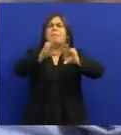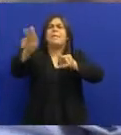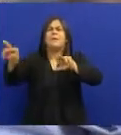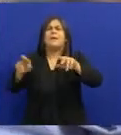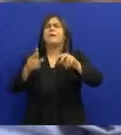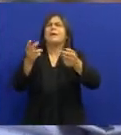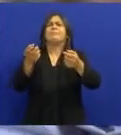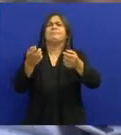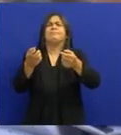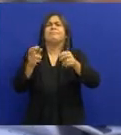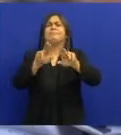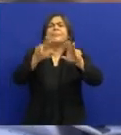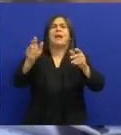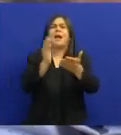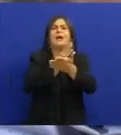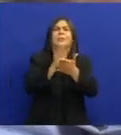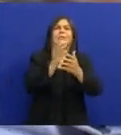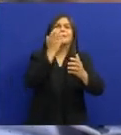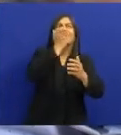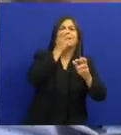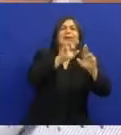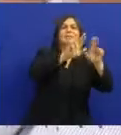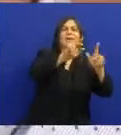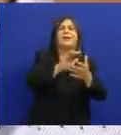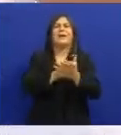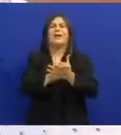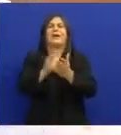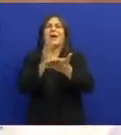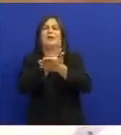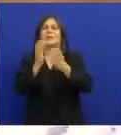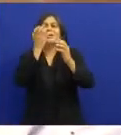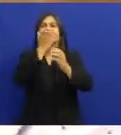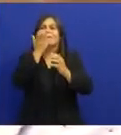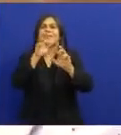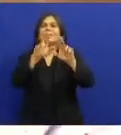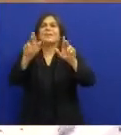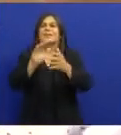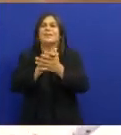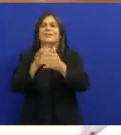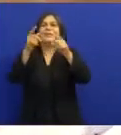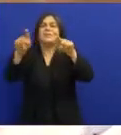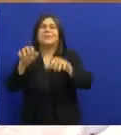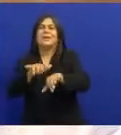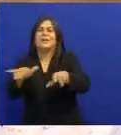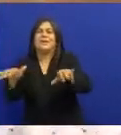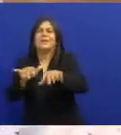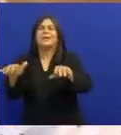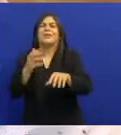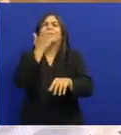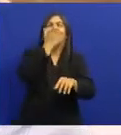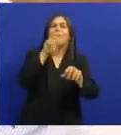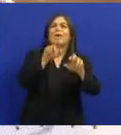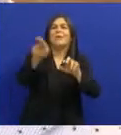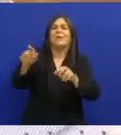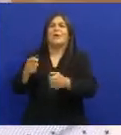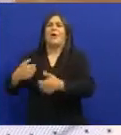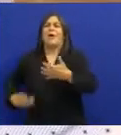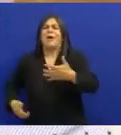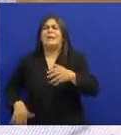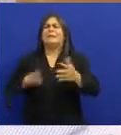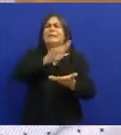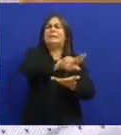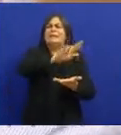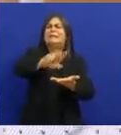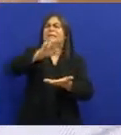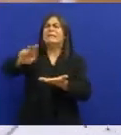Então tinha uma hora Que era um grupo Que só cantava coco Tinha uma hora Que era um grupo Que só cantava Música instrumental Tinha uma hora Que era um grupo